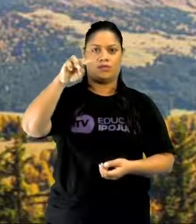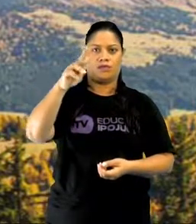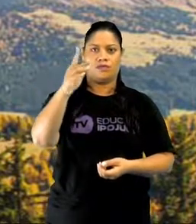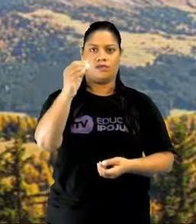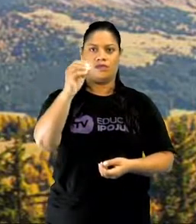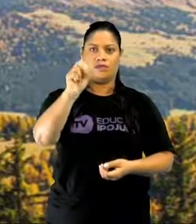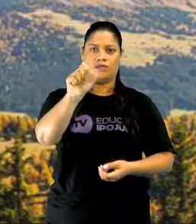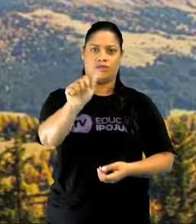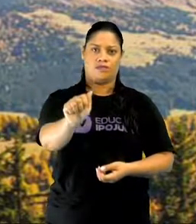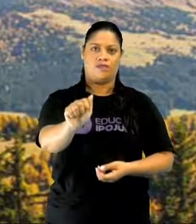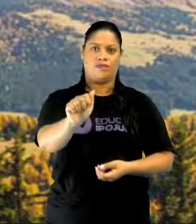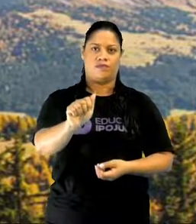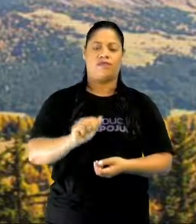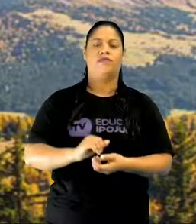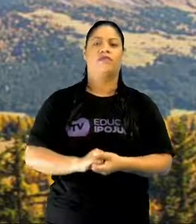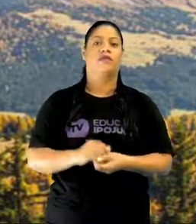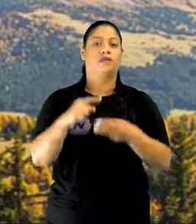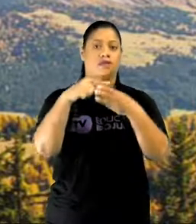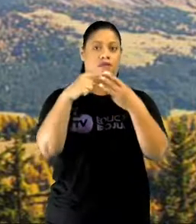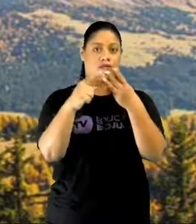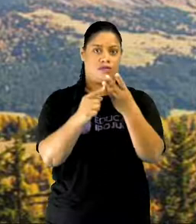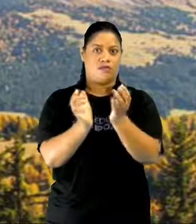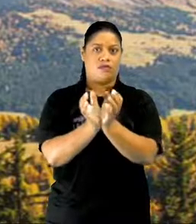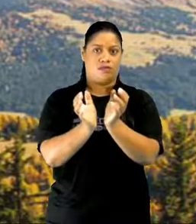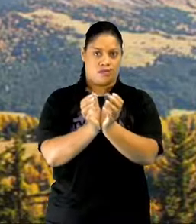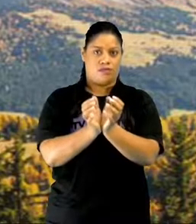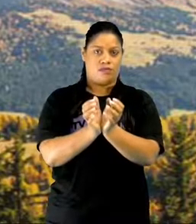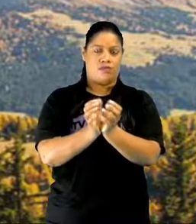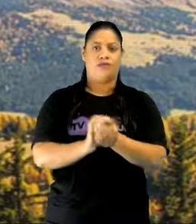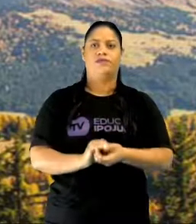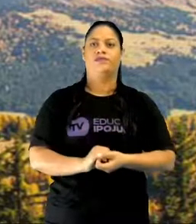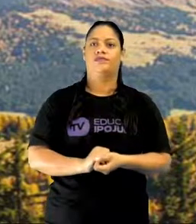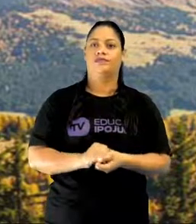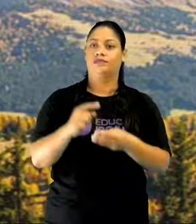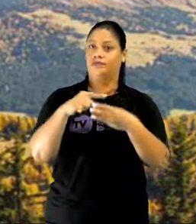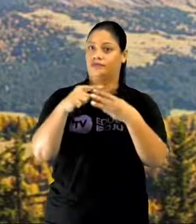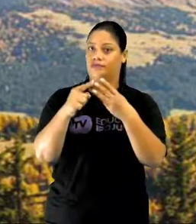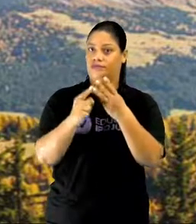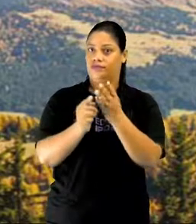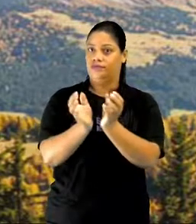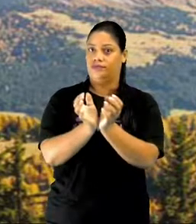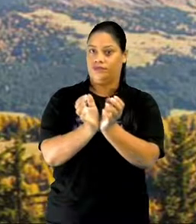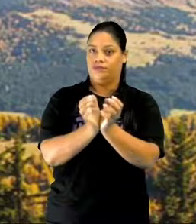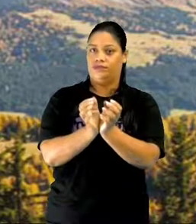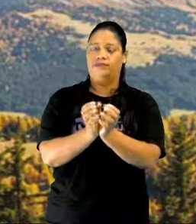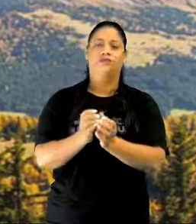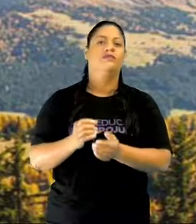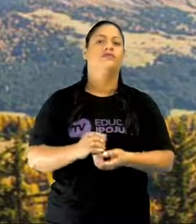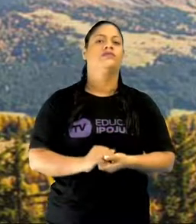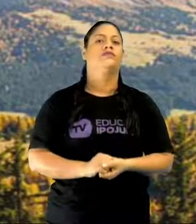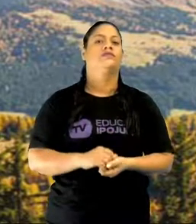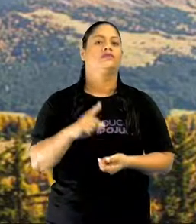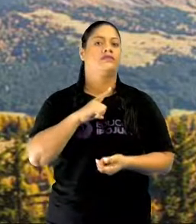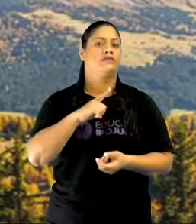três principais grupos de montanhas, dessas três principais cordilheiras que existem no mundo.